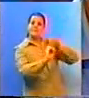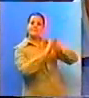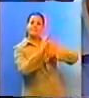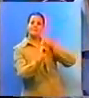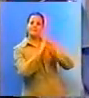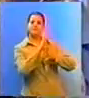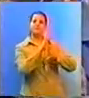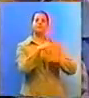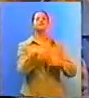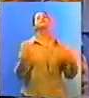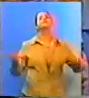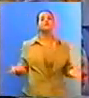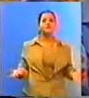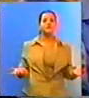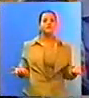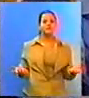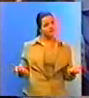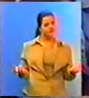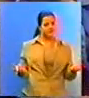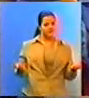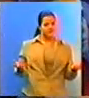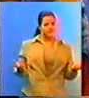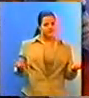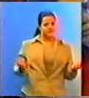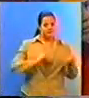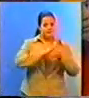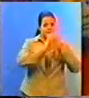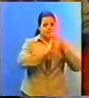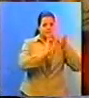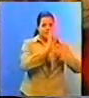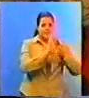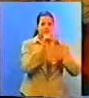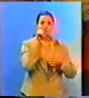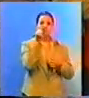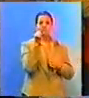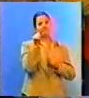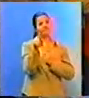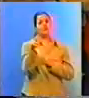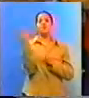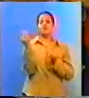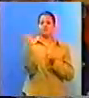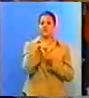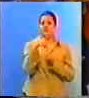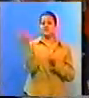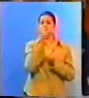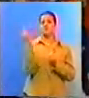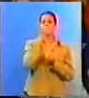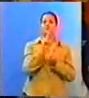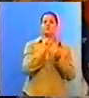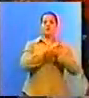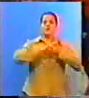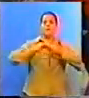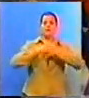paga para pecar, para pegar o telefone, tem gente que se pegar a conta do telefone vai ver que a